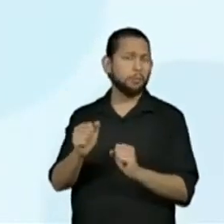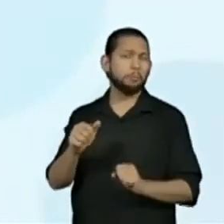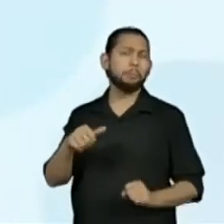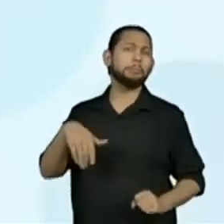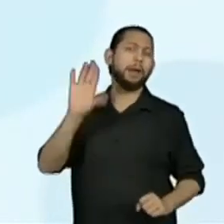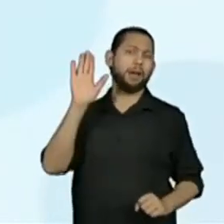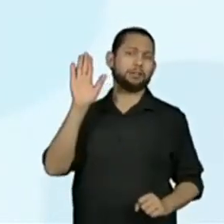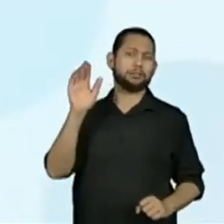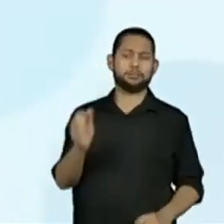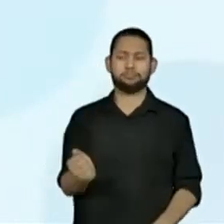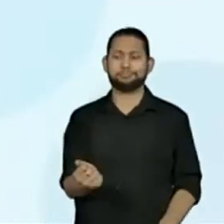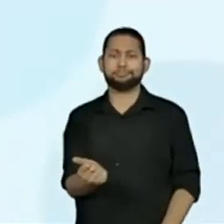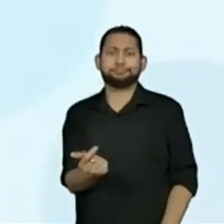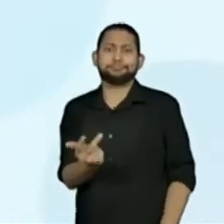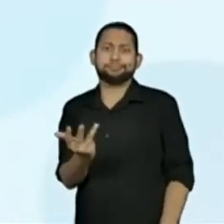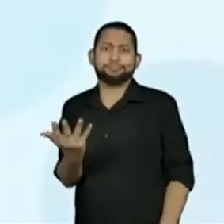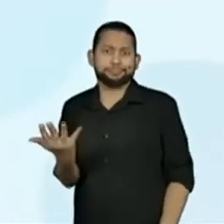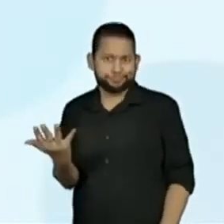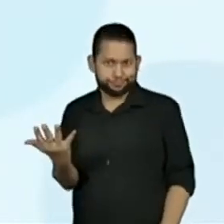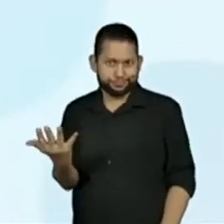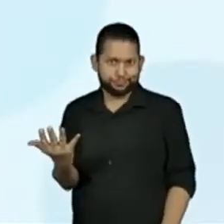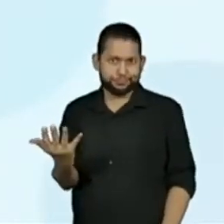chance de ganhar